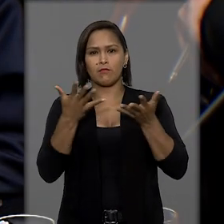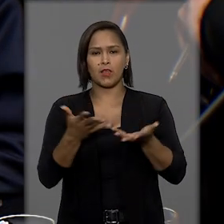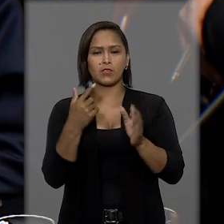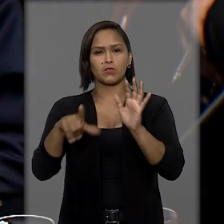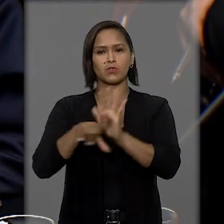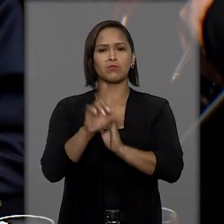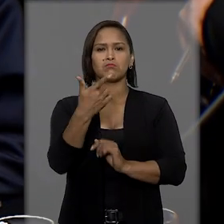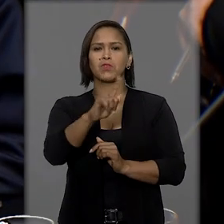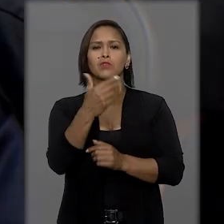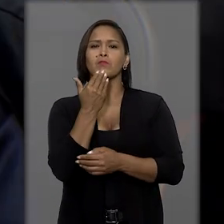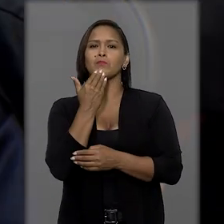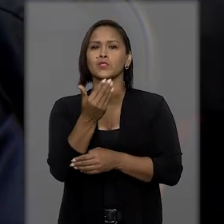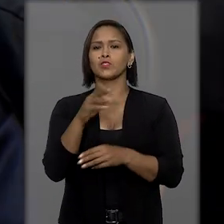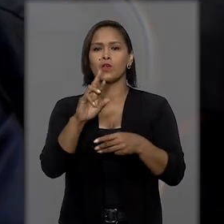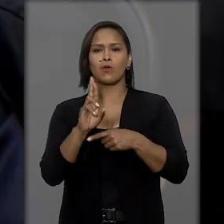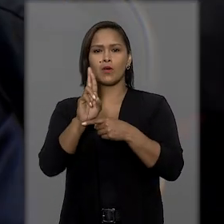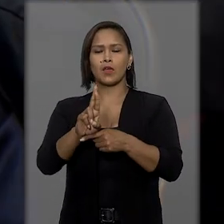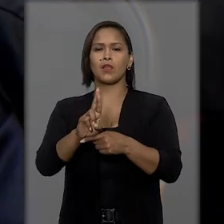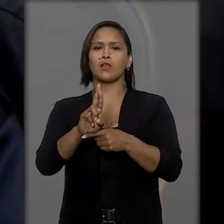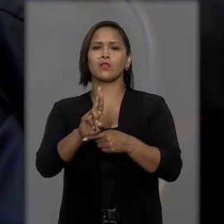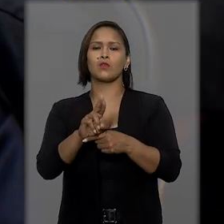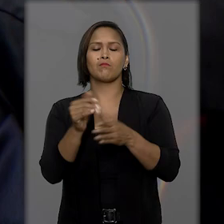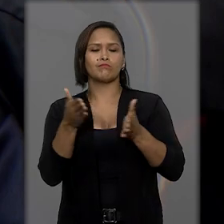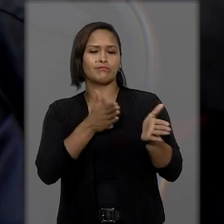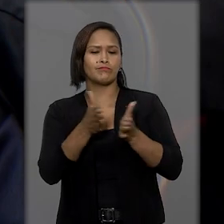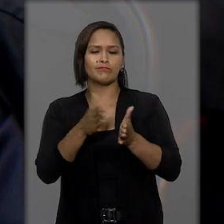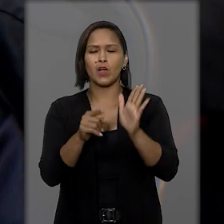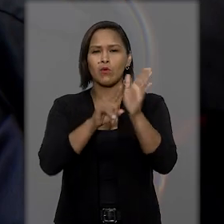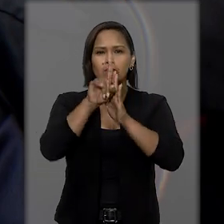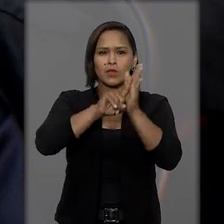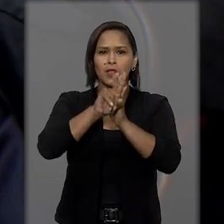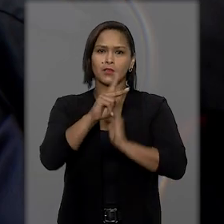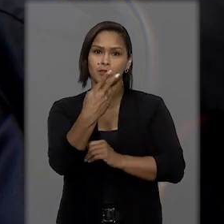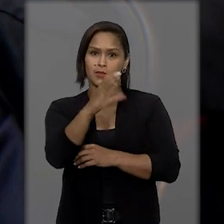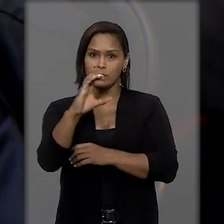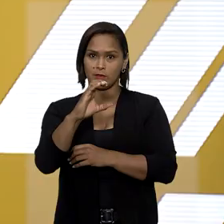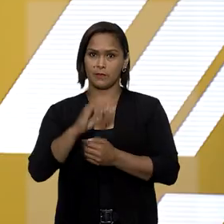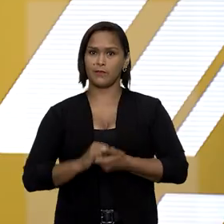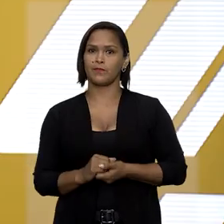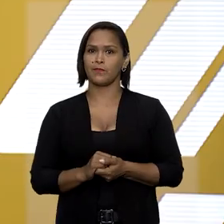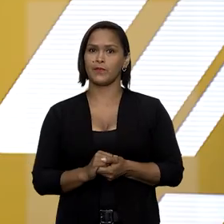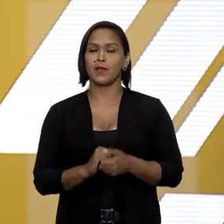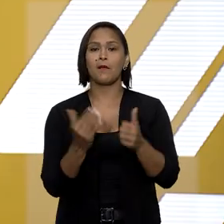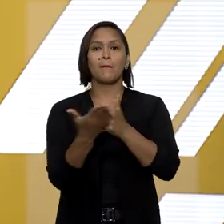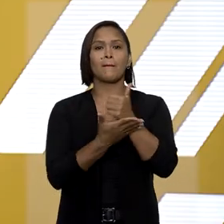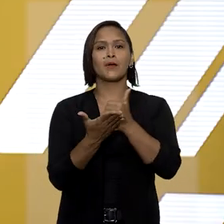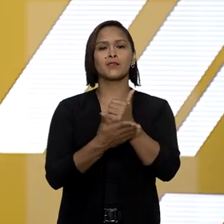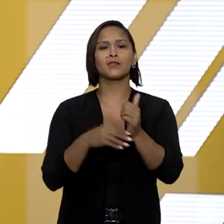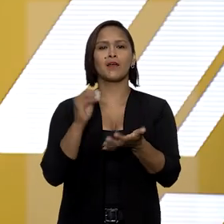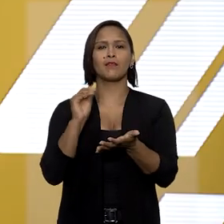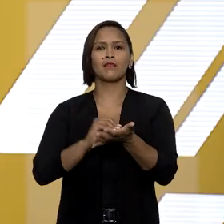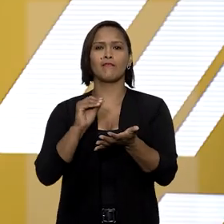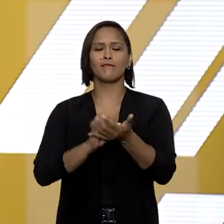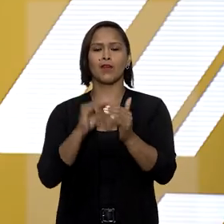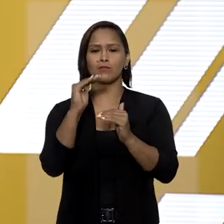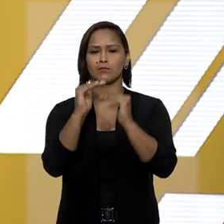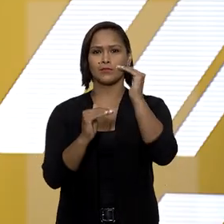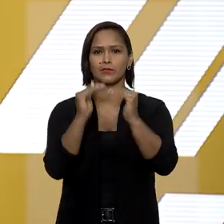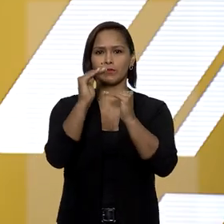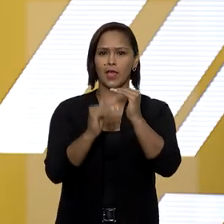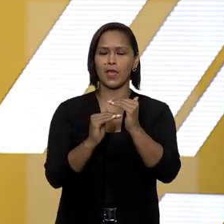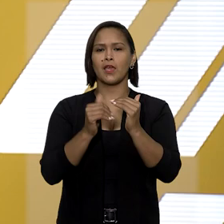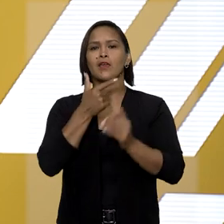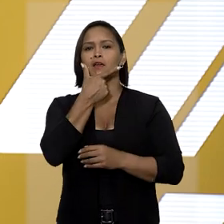descabimento do pedido, o relator considerou inviável a análise do habeas corpus. Com base na ausência de hierarquia